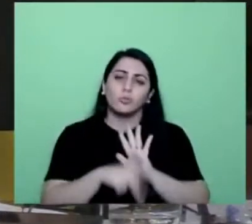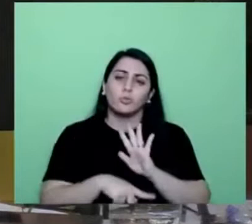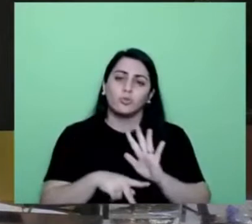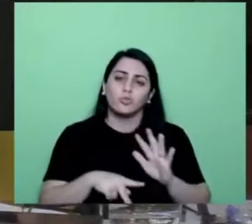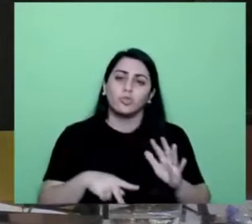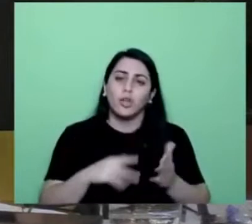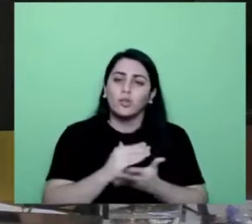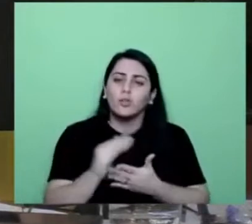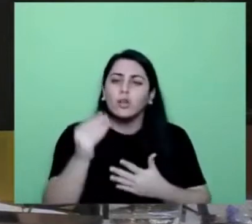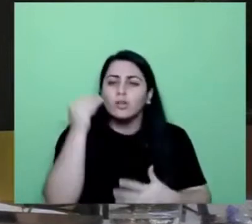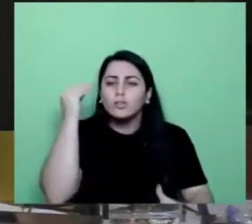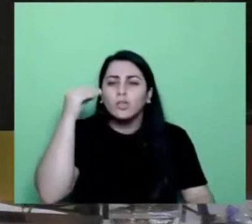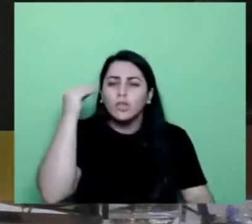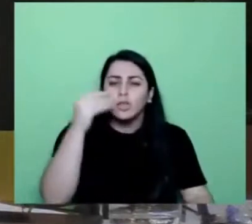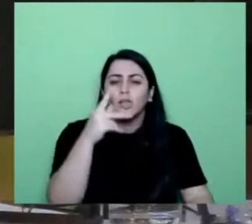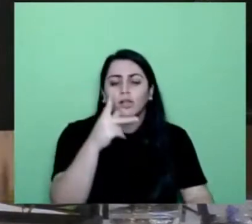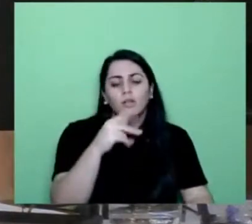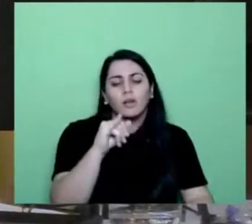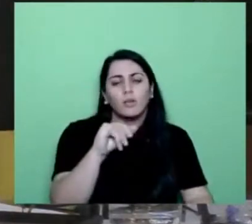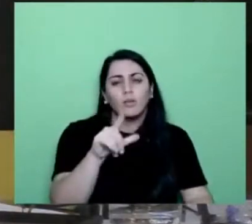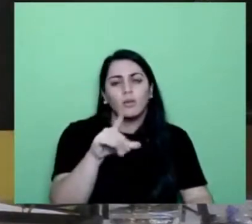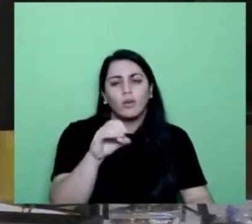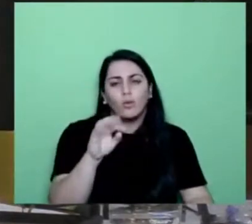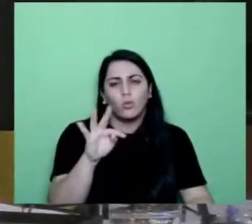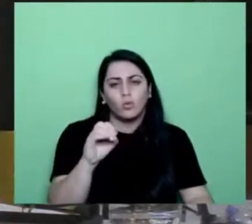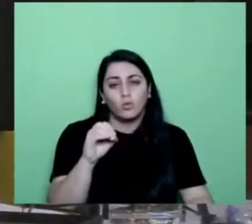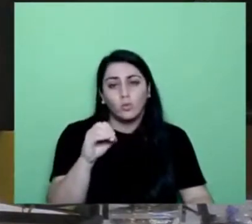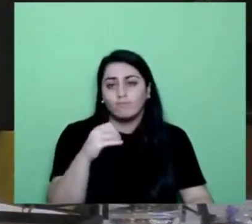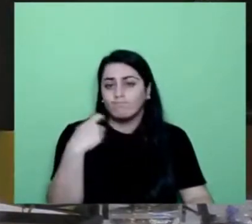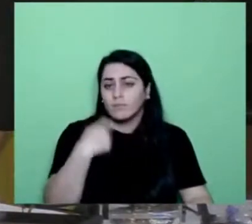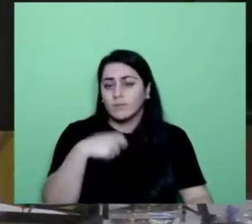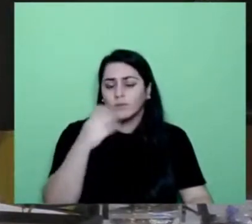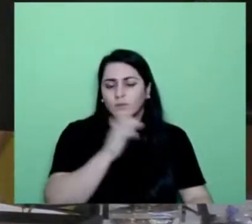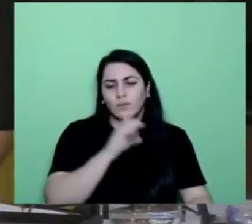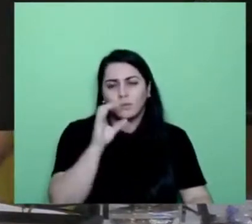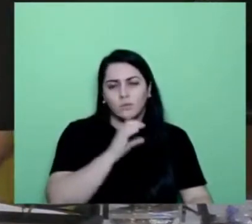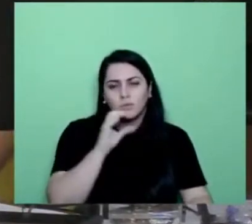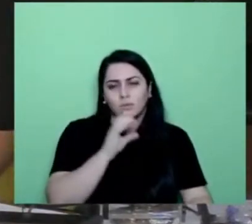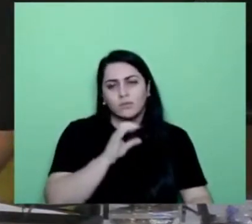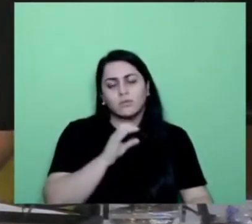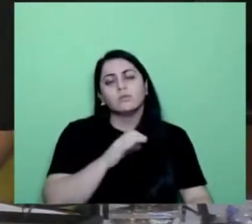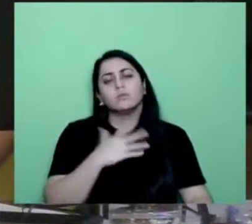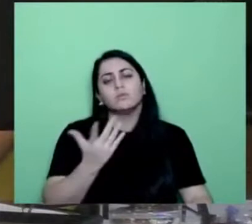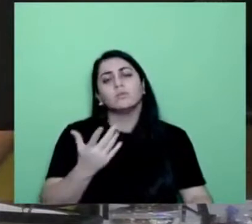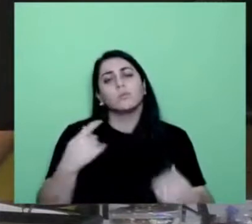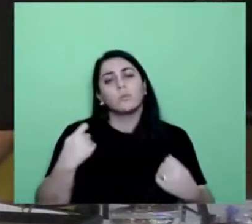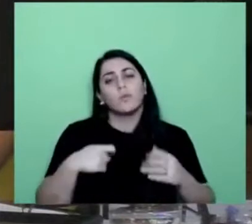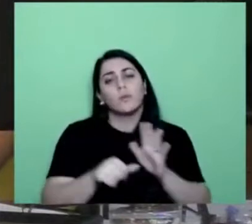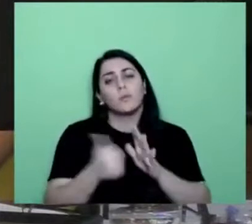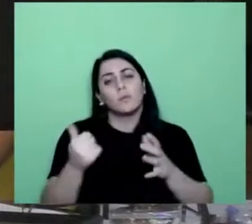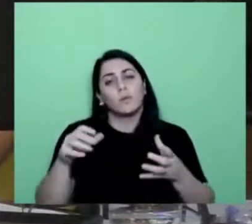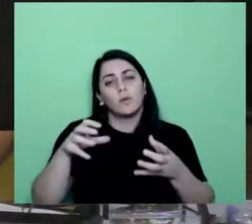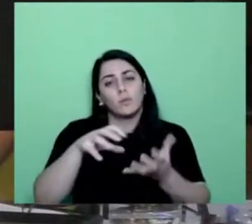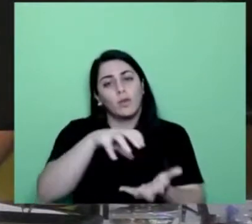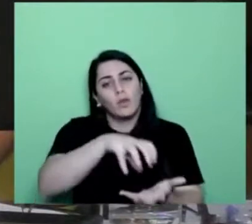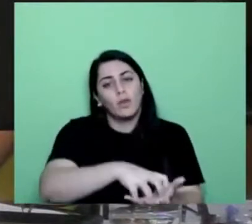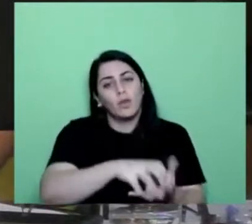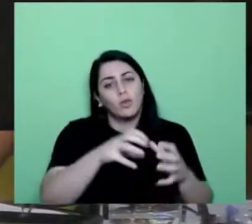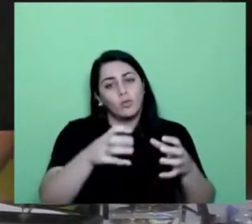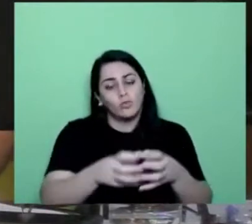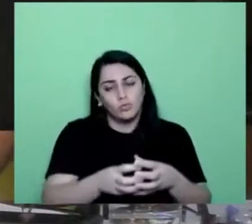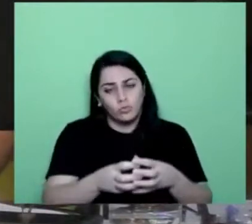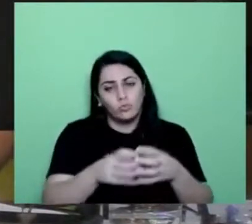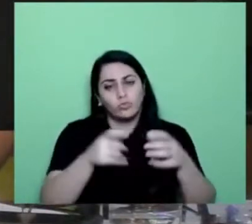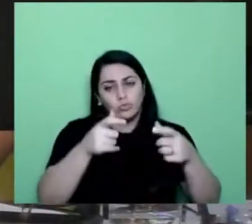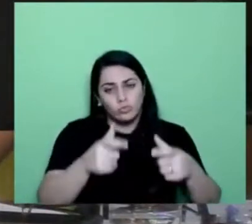que vem aqui na emergência. Então, o que ele propõe? O primeiro núcleo. Então, é um serviço